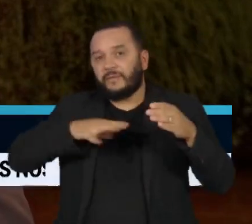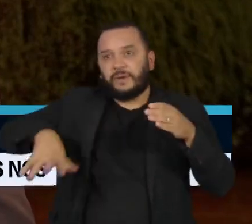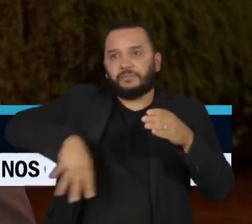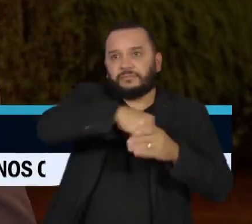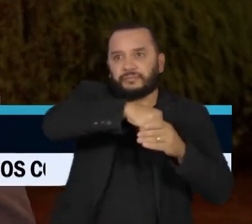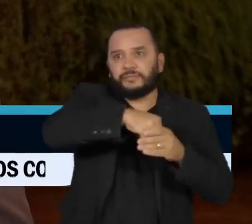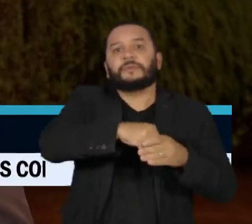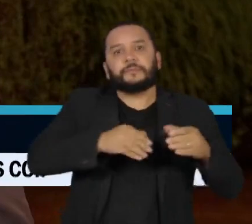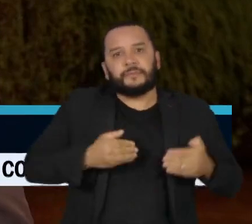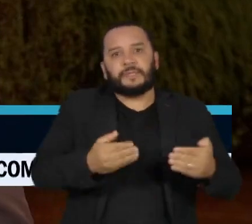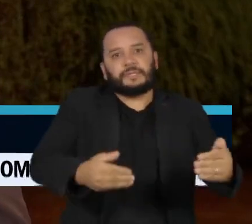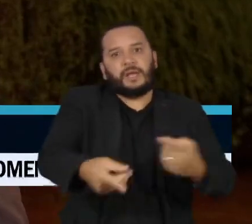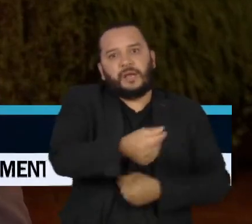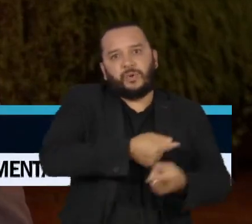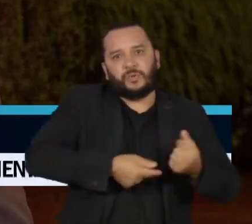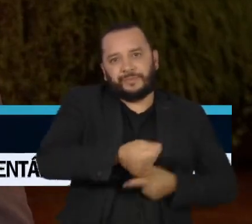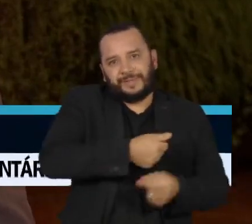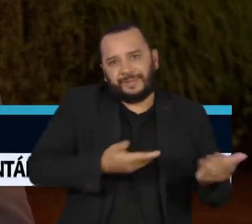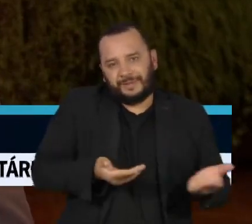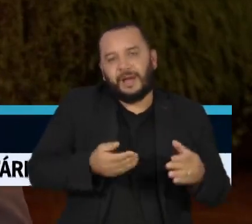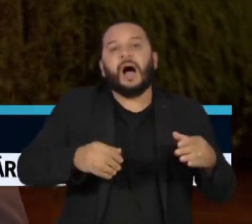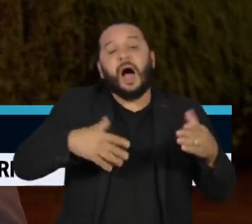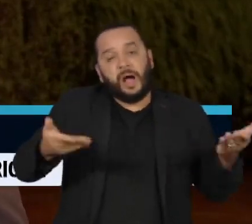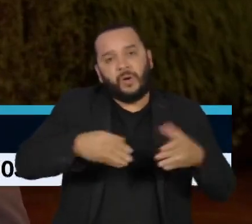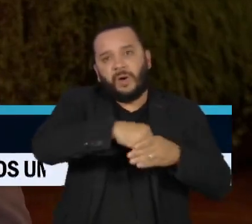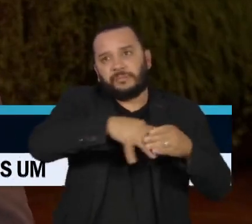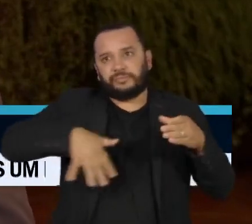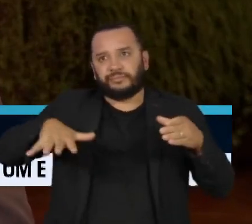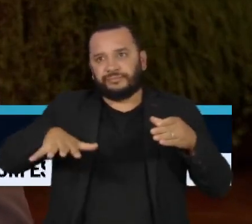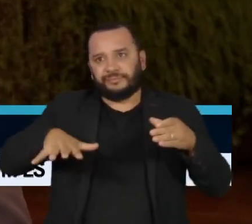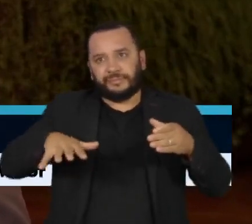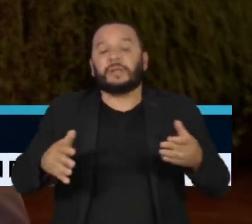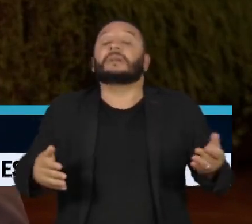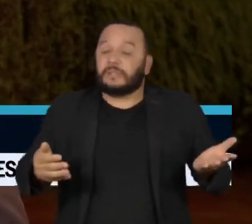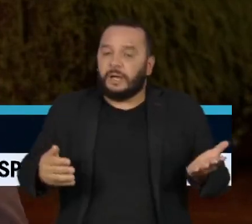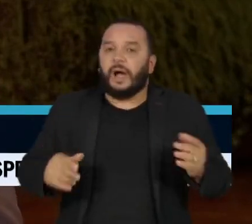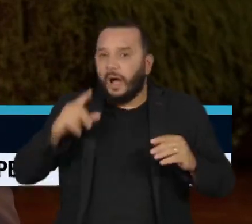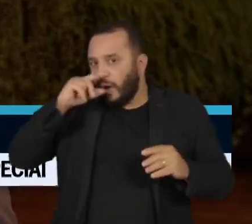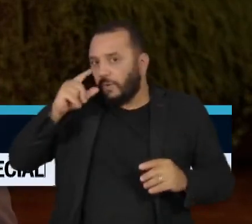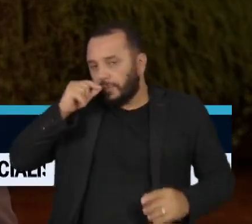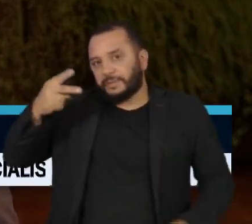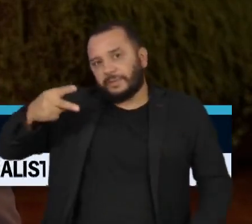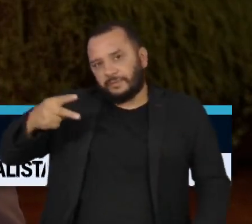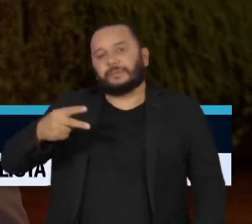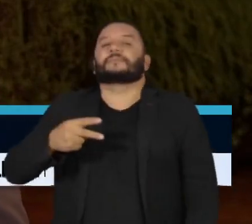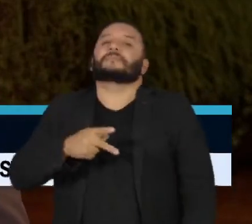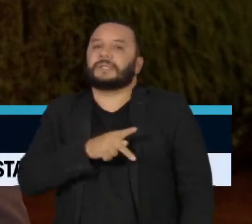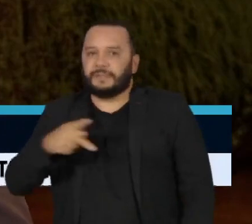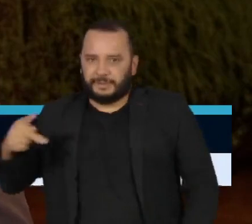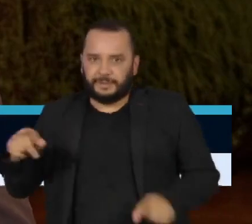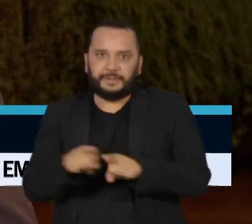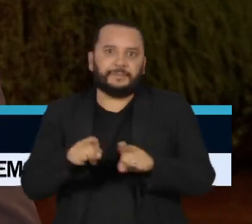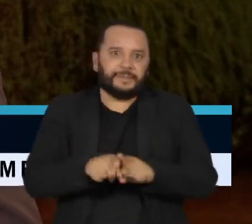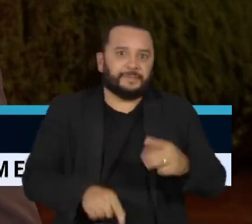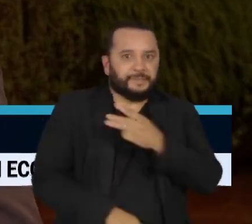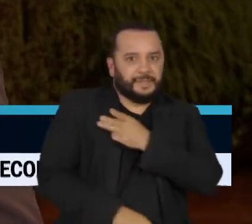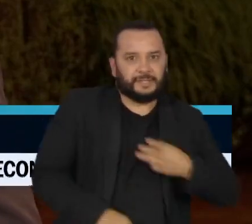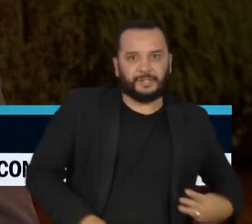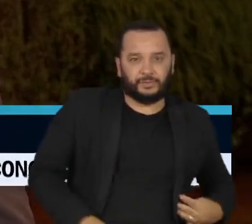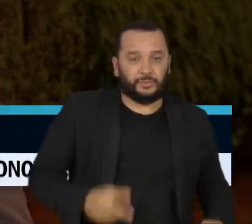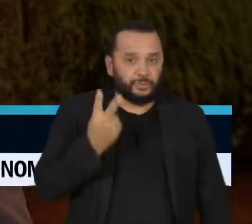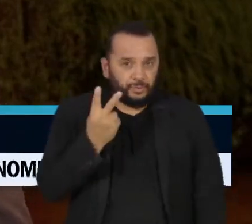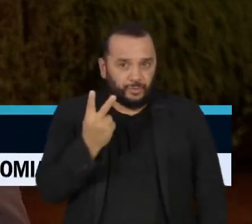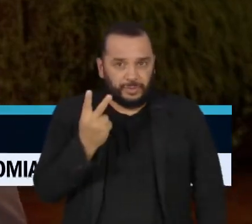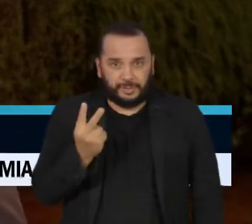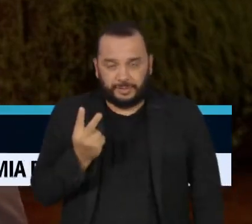Ministério da Economia. A Alckmin vai acumular as funções de vice-presidente e ministro e, nos dois cargos, deve